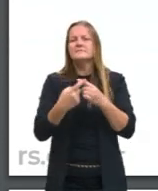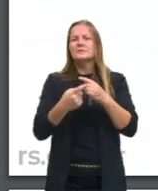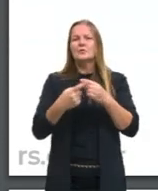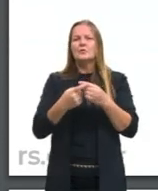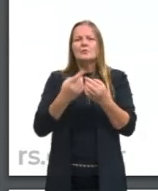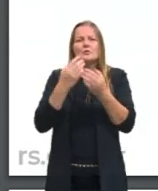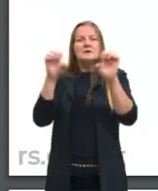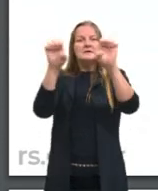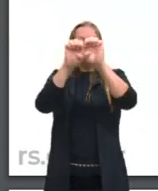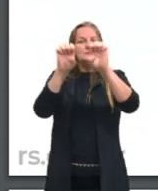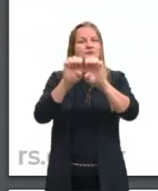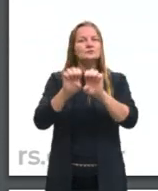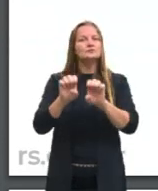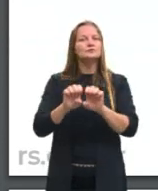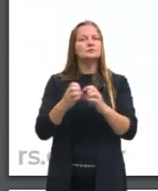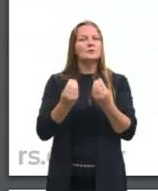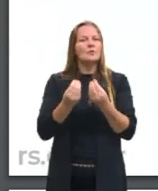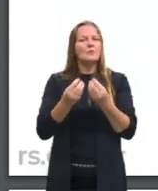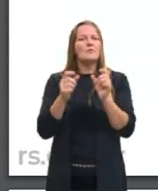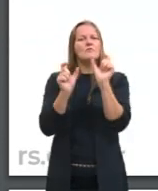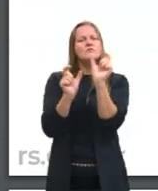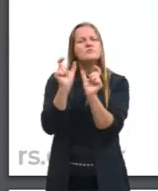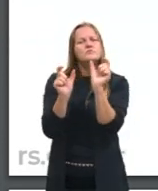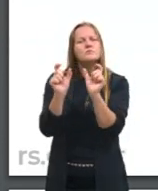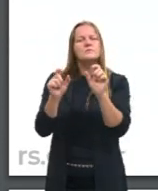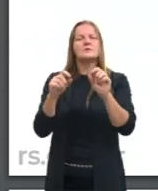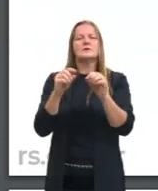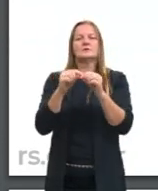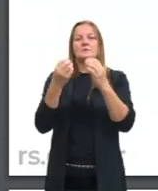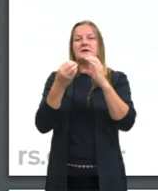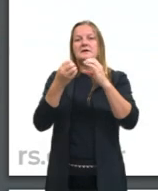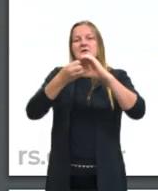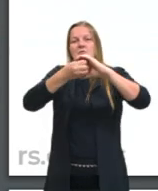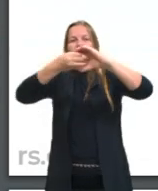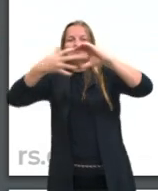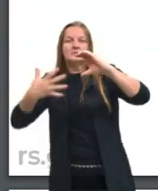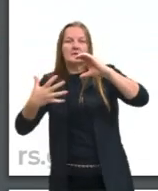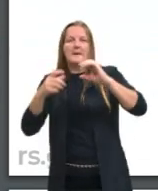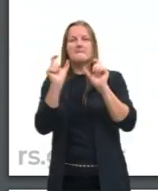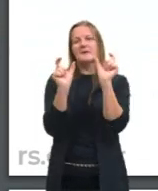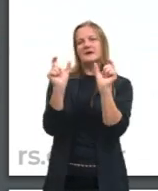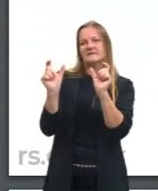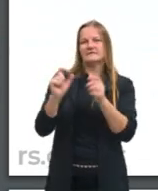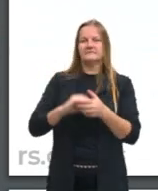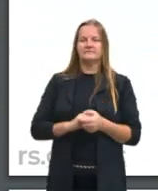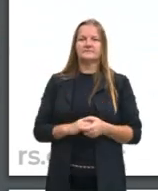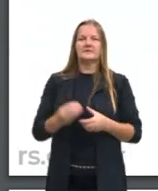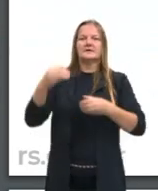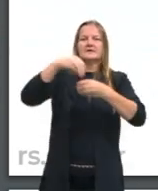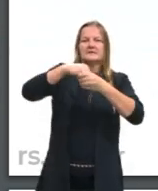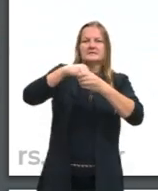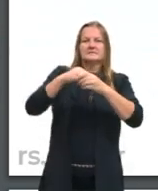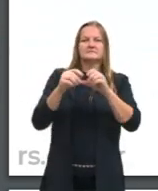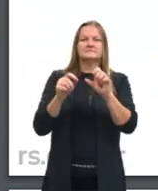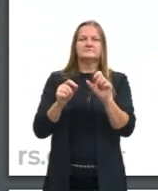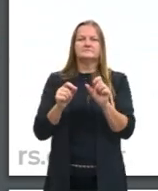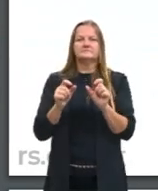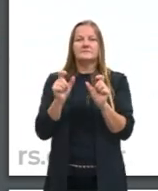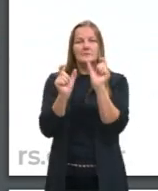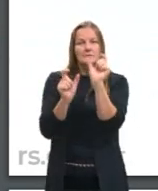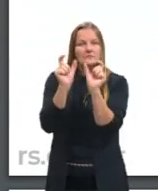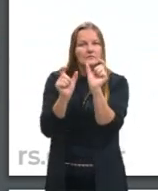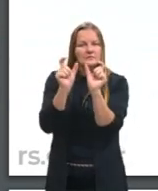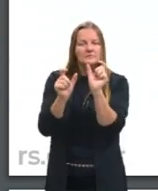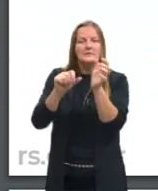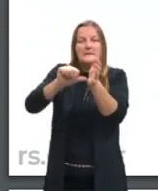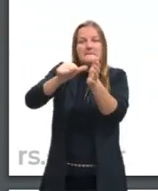estrutura, o formato e a classificação das palavras. Então dentro da morfologia a gente vai entender,